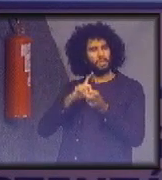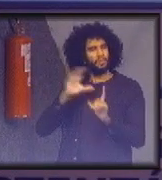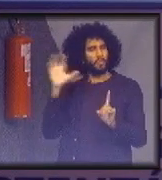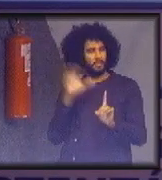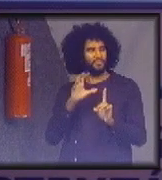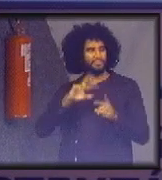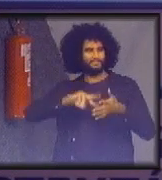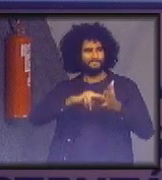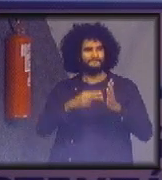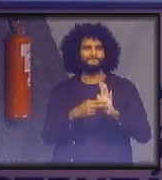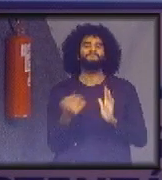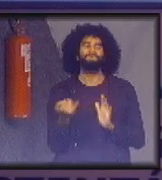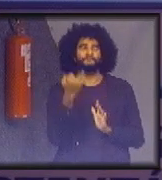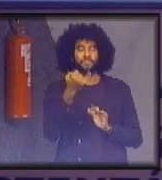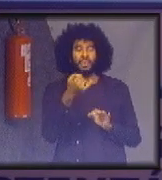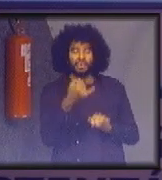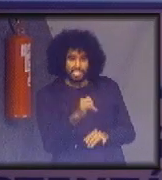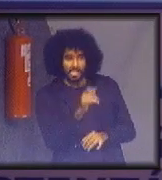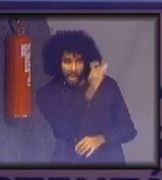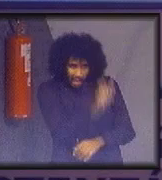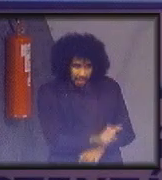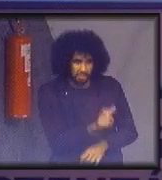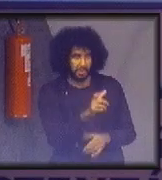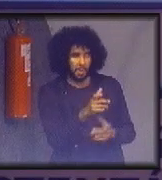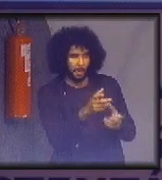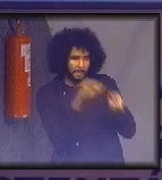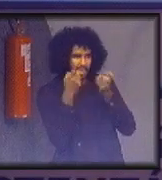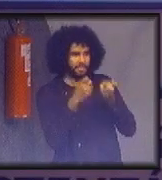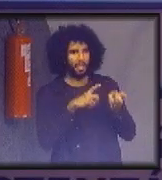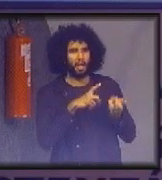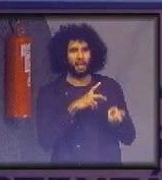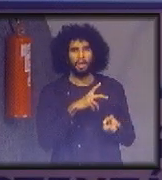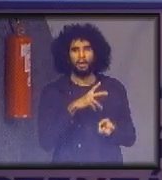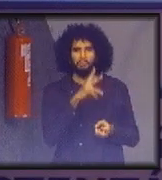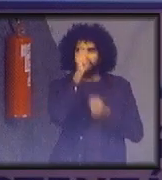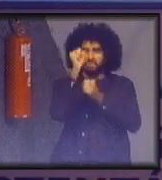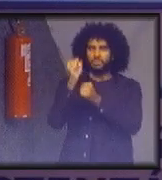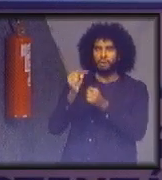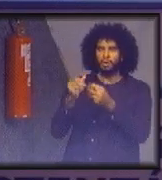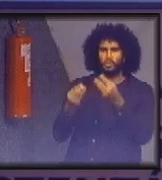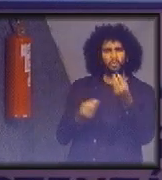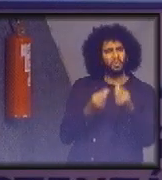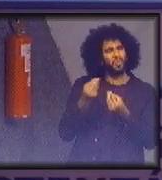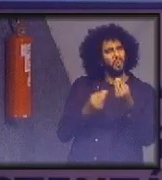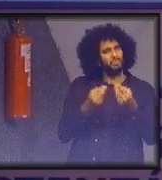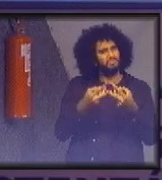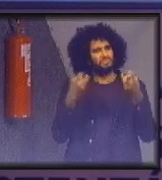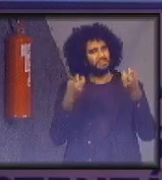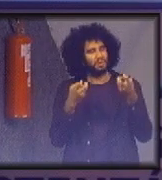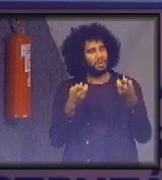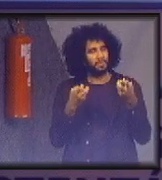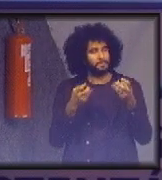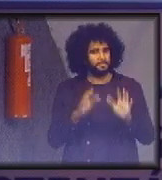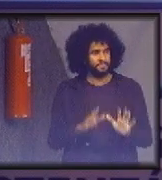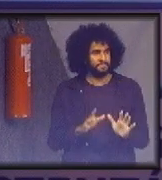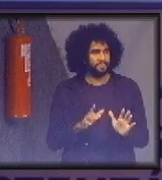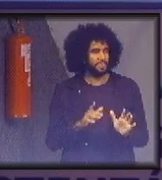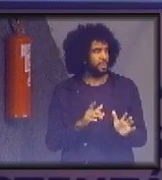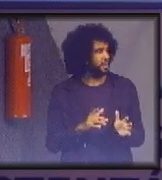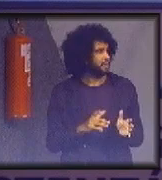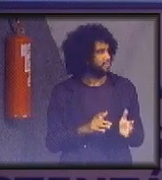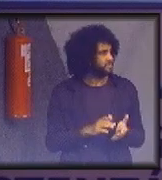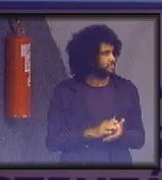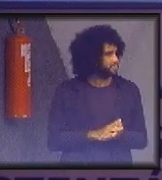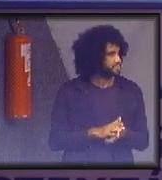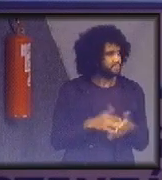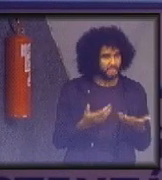significativo se as pessoas percebem o seu poder. Mas como elas vão perceber o poder? Justamente aí tem a metodologia. Acatu, eu vou